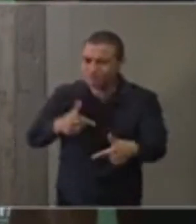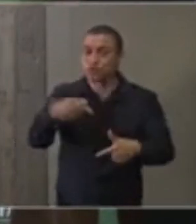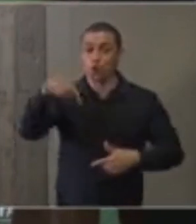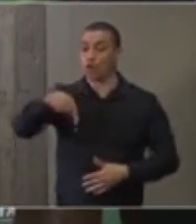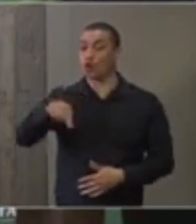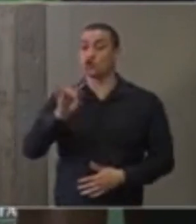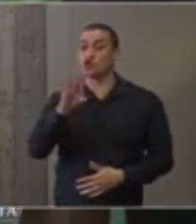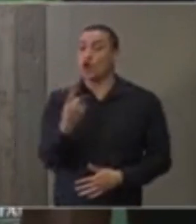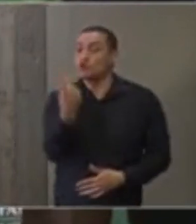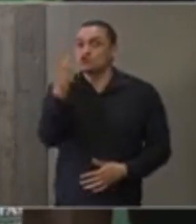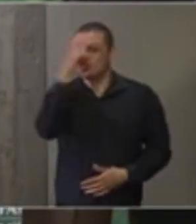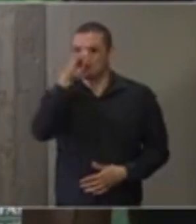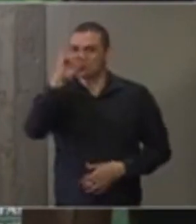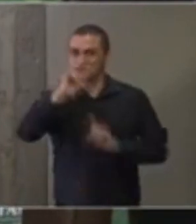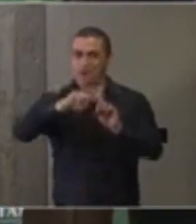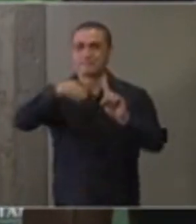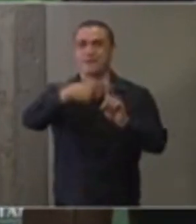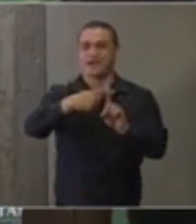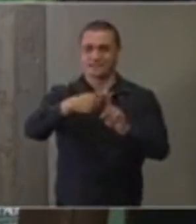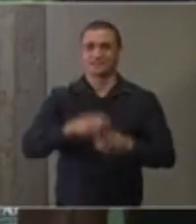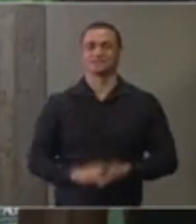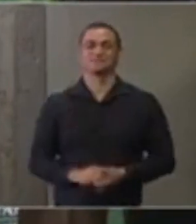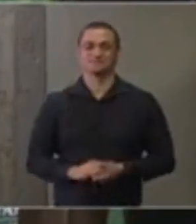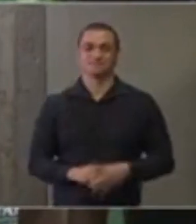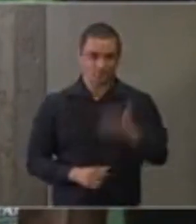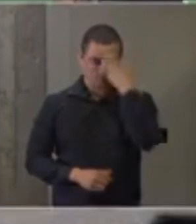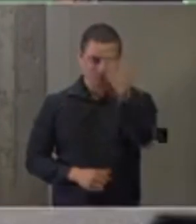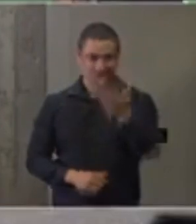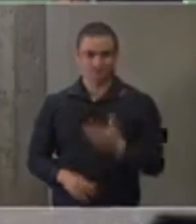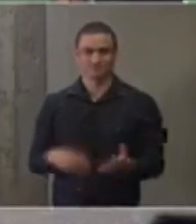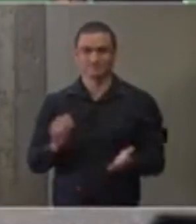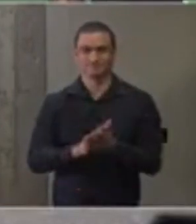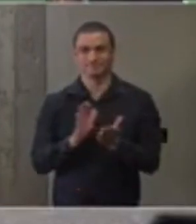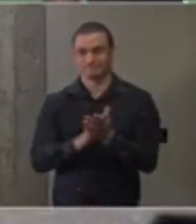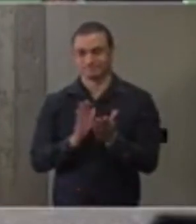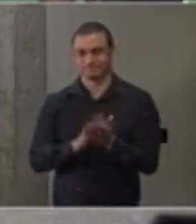apenas um dia a mais nessa sala. Obrigado. Obrigado.